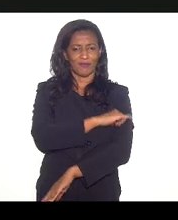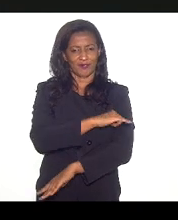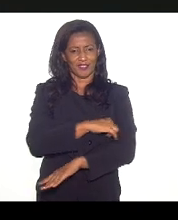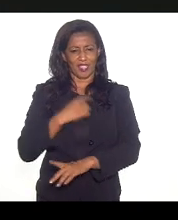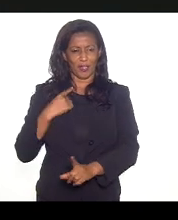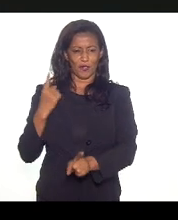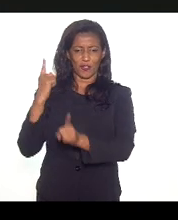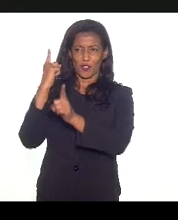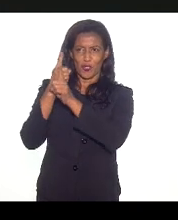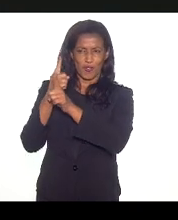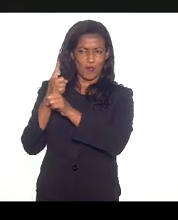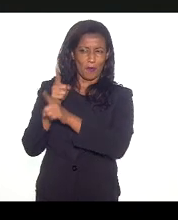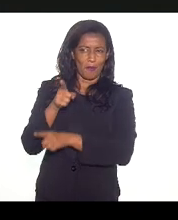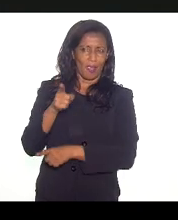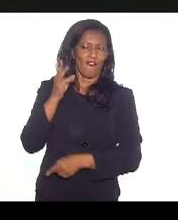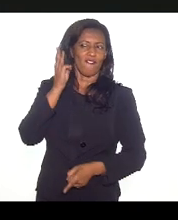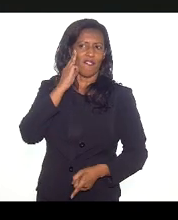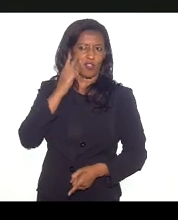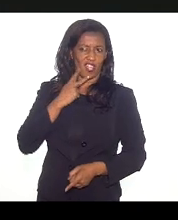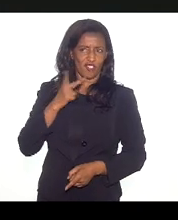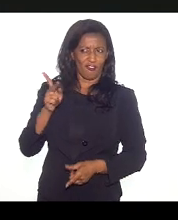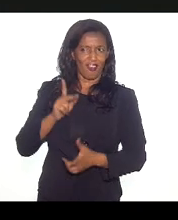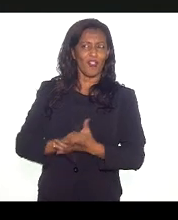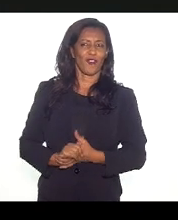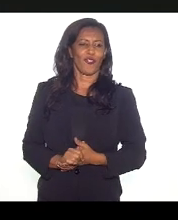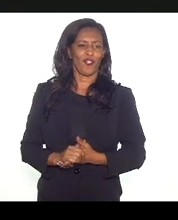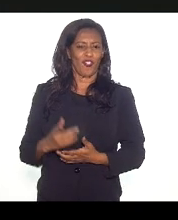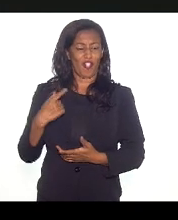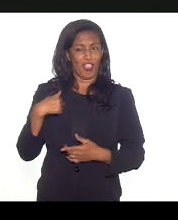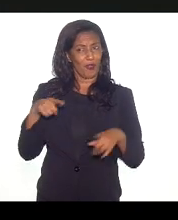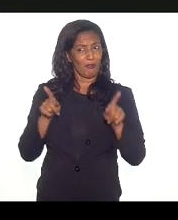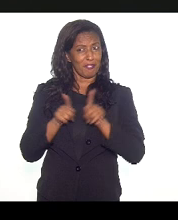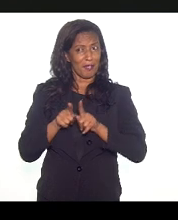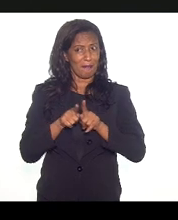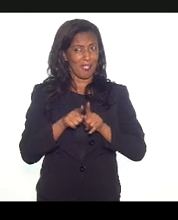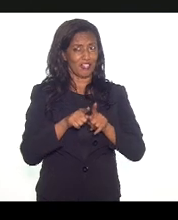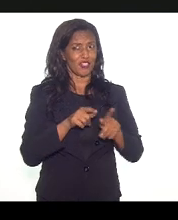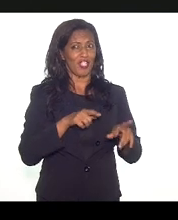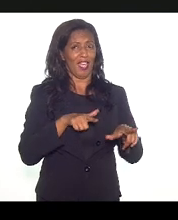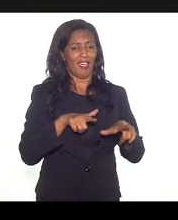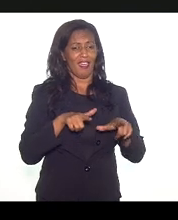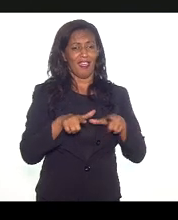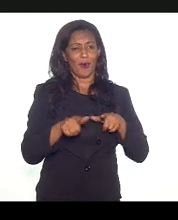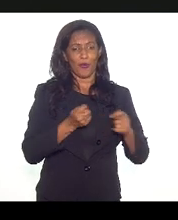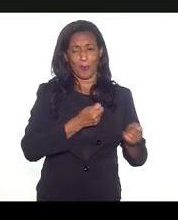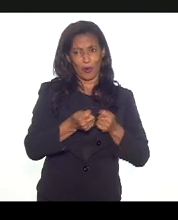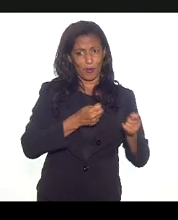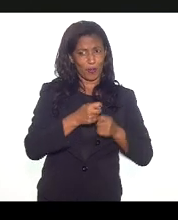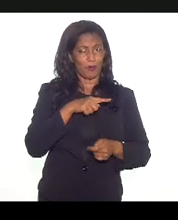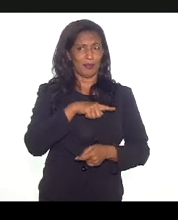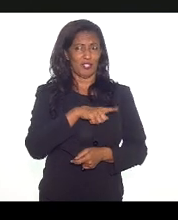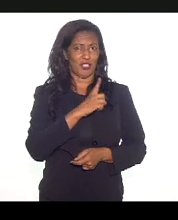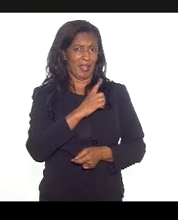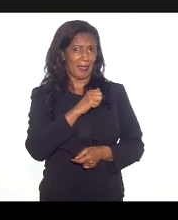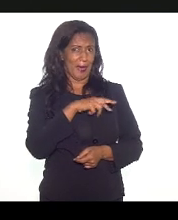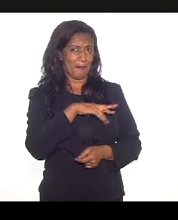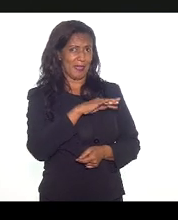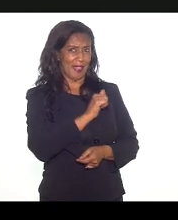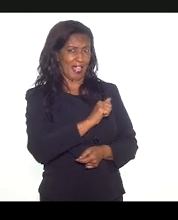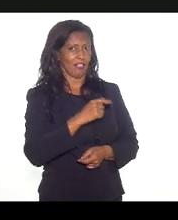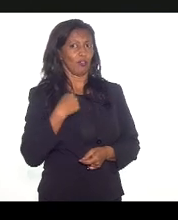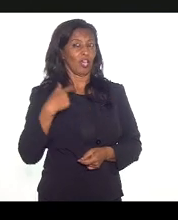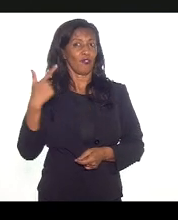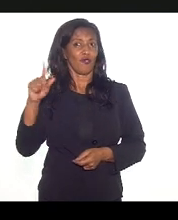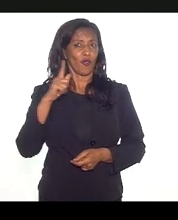eu vou descobrir um por um. O Valdeck já se entregou, eu já entreguei o economista da mandata, quero ver quem vai se